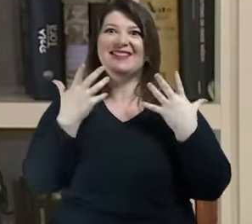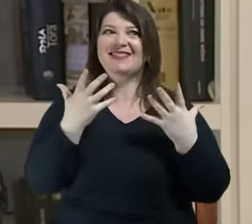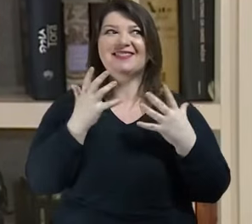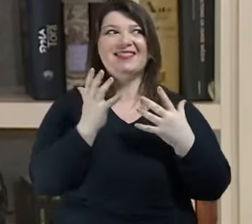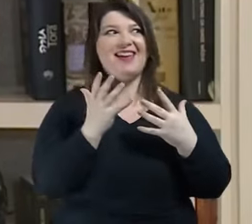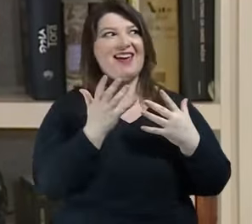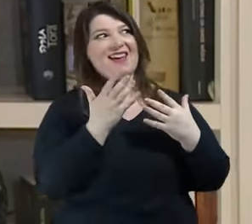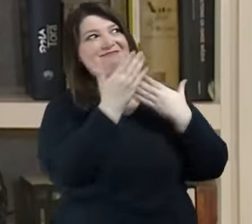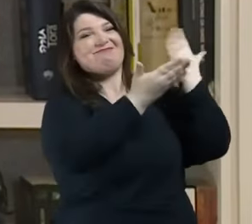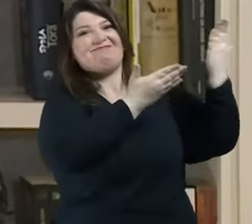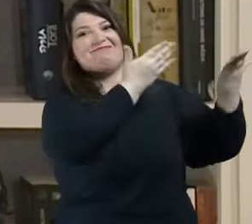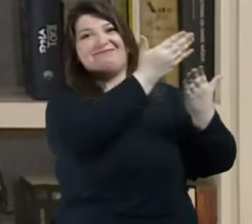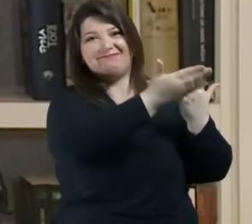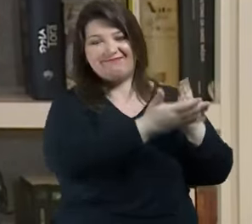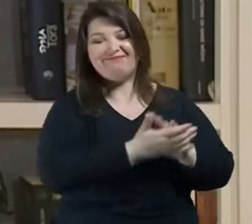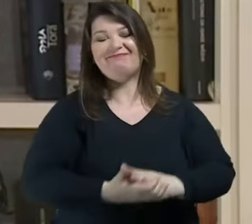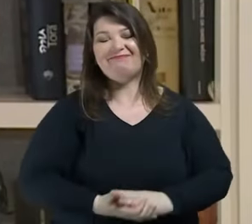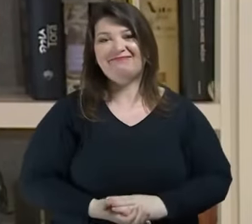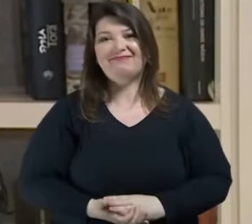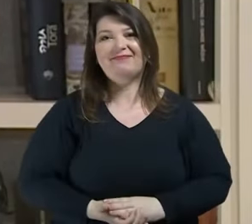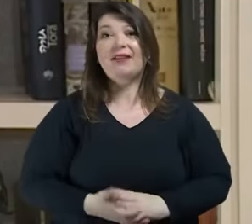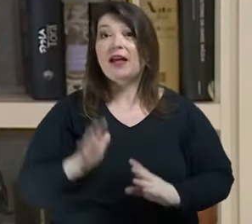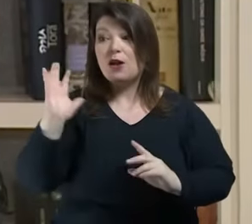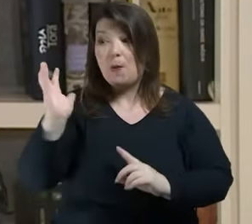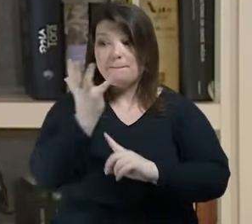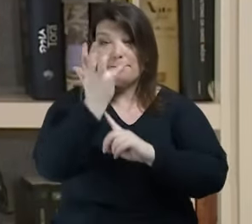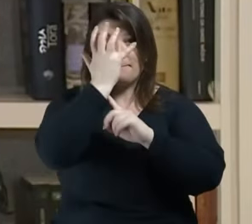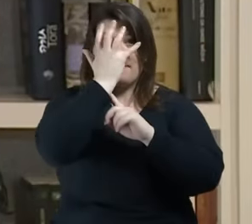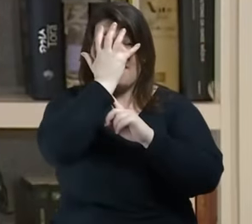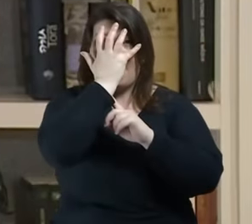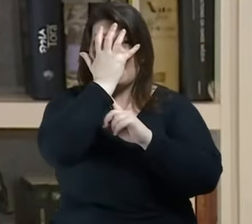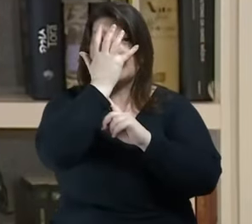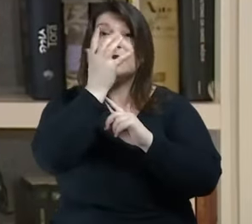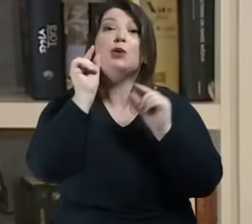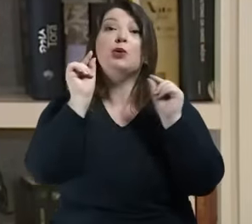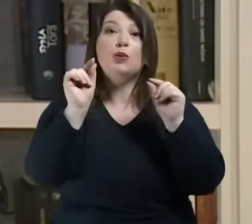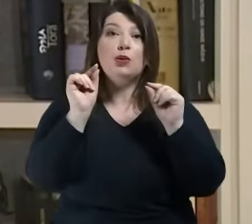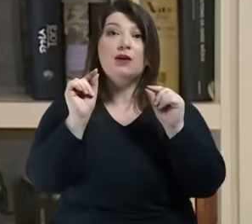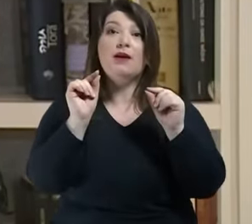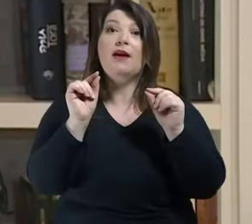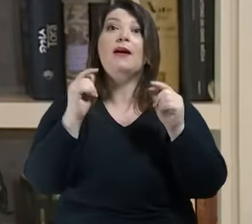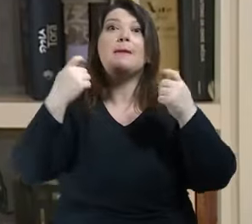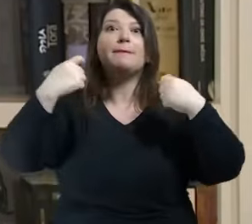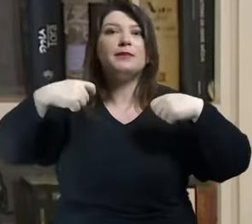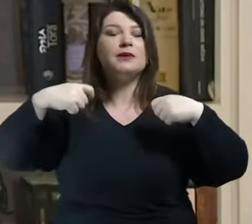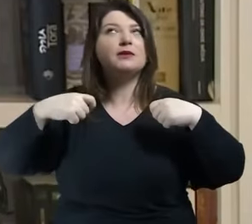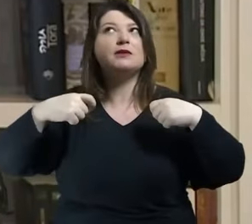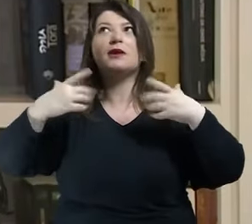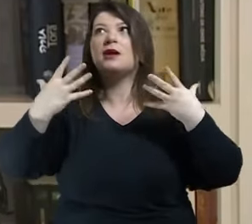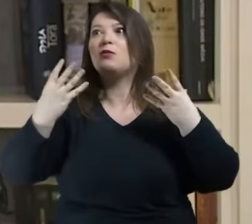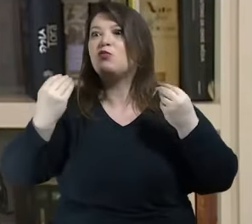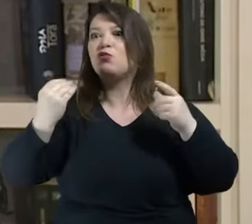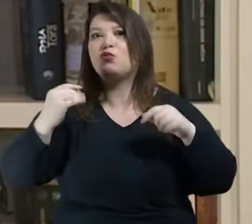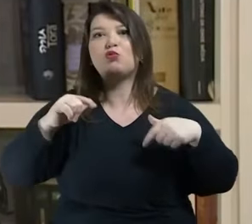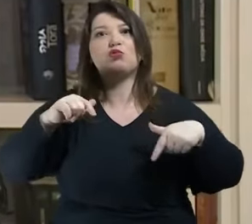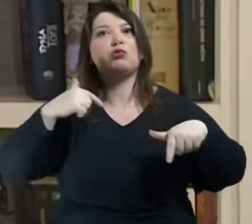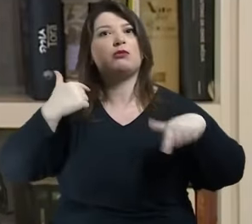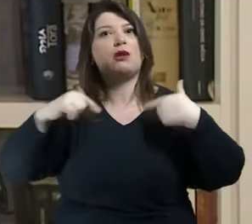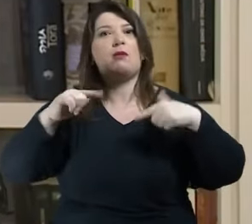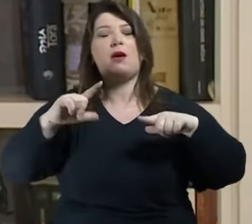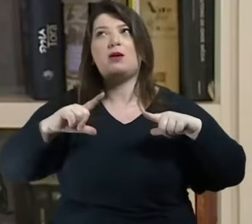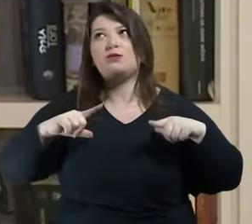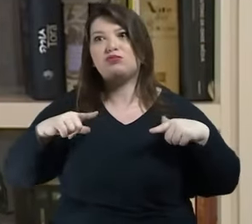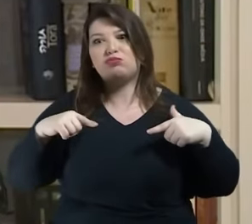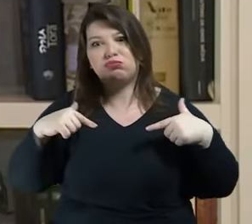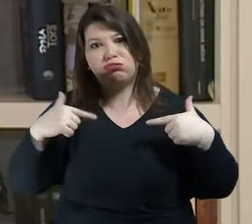essa máscara também agora vai passar pelo excesso de trabalho e eu vou mudar de foco eu vou para um livro que eu gosto